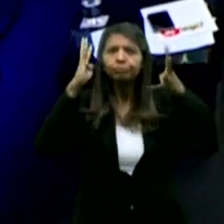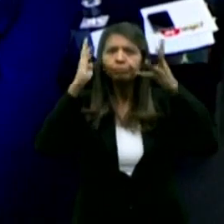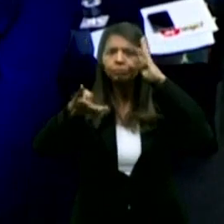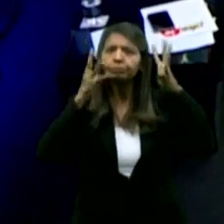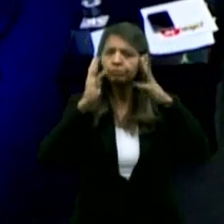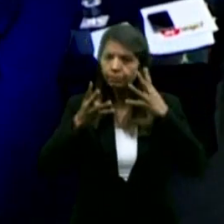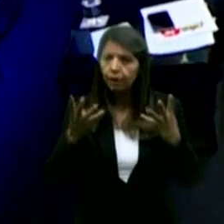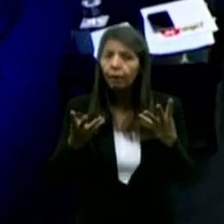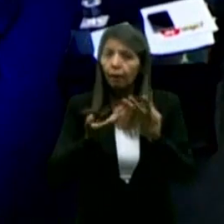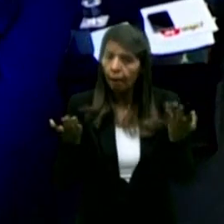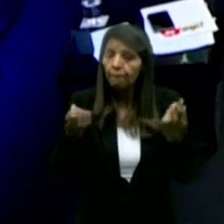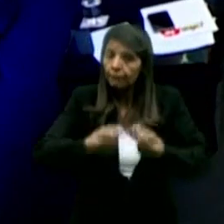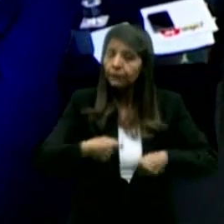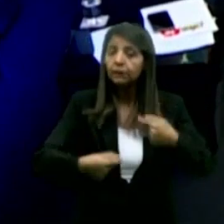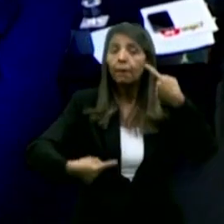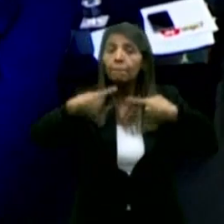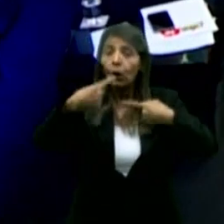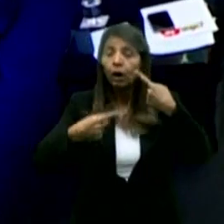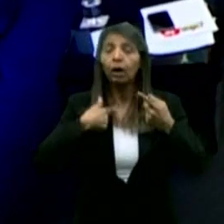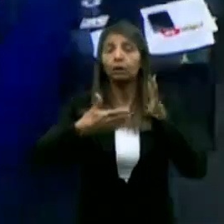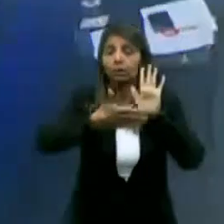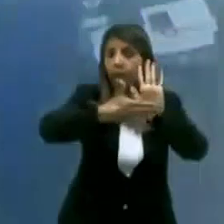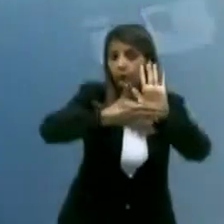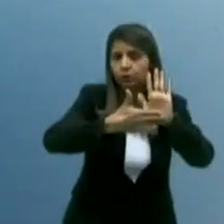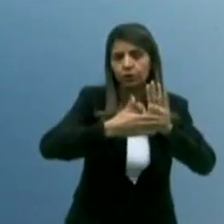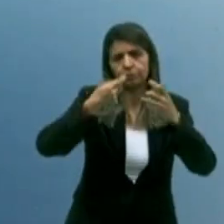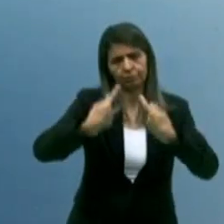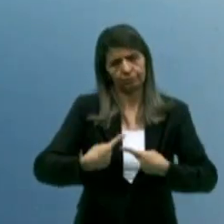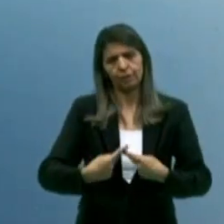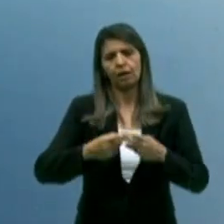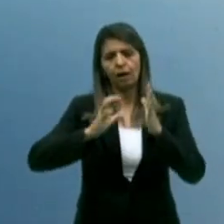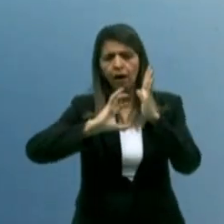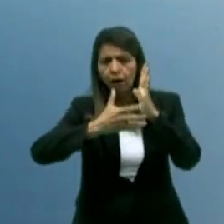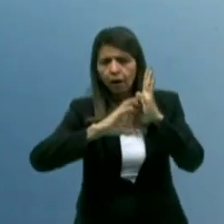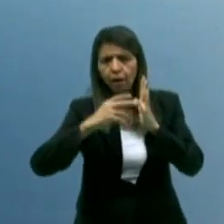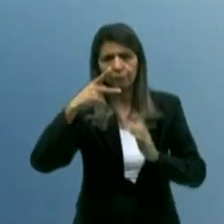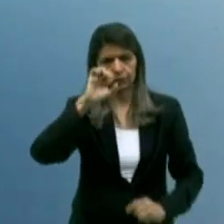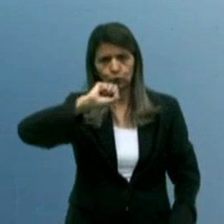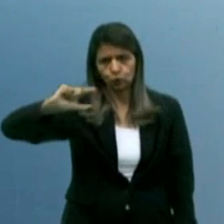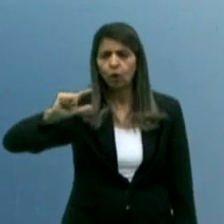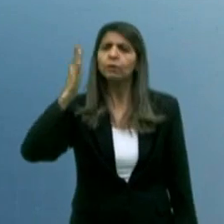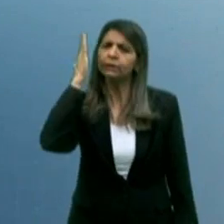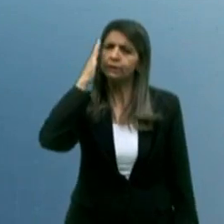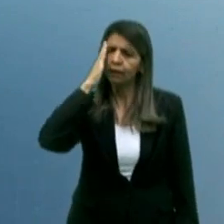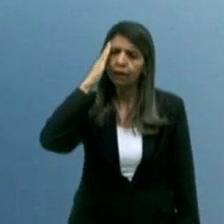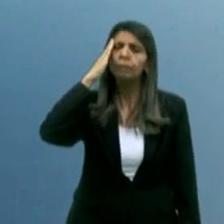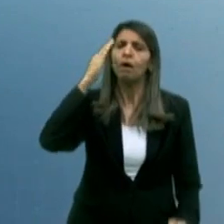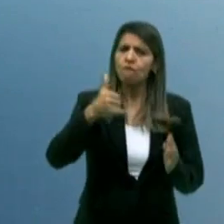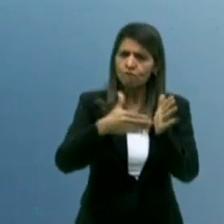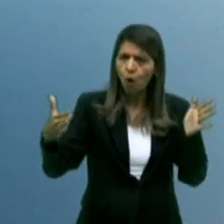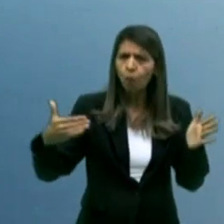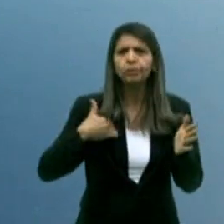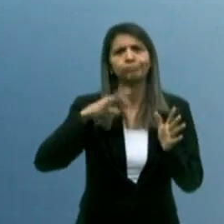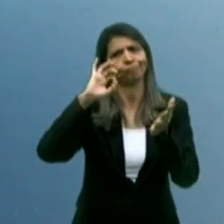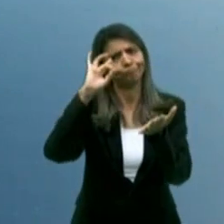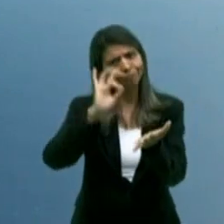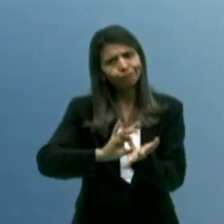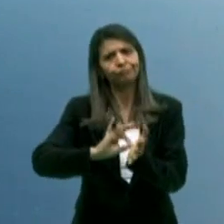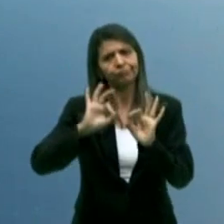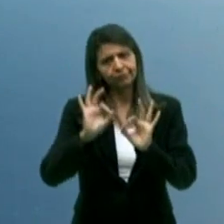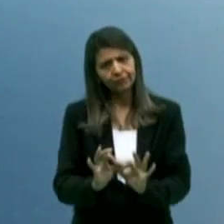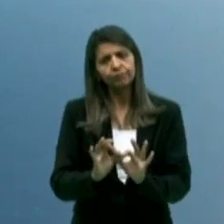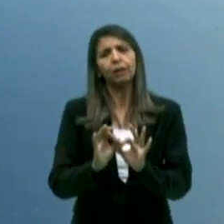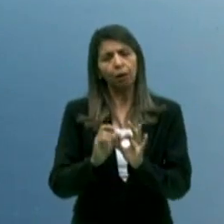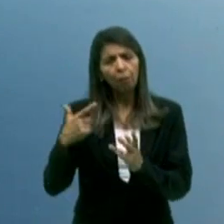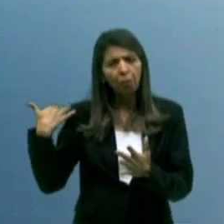resposta como política pública. Nós do PSOL entendemos que a fome existe e ela tem sido uma chantagem política durante muito tempo